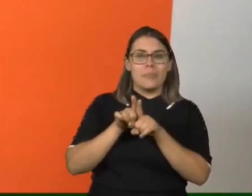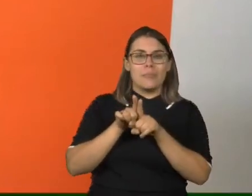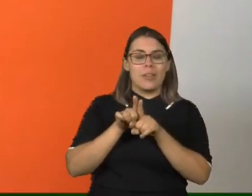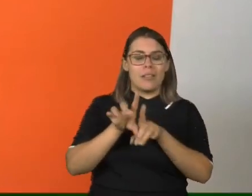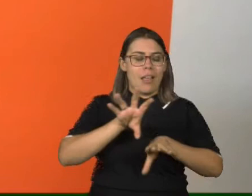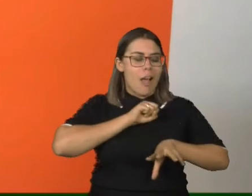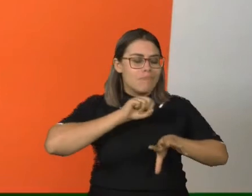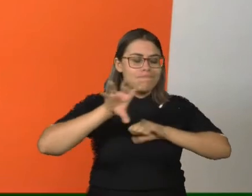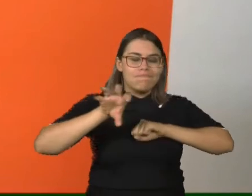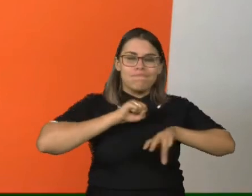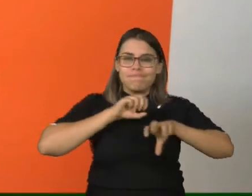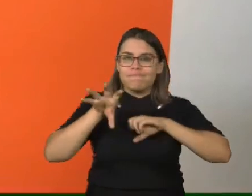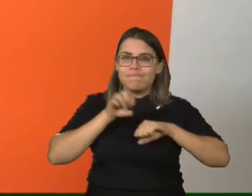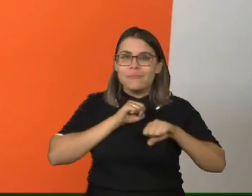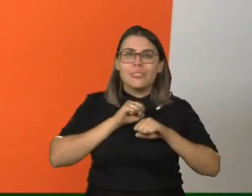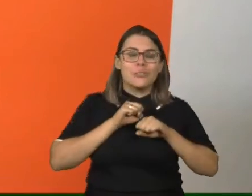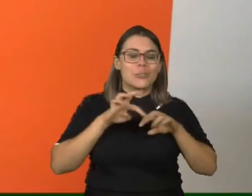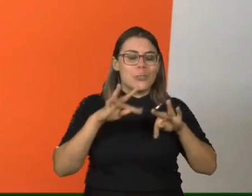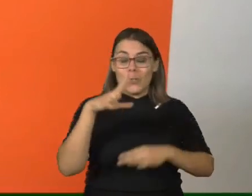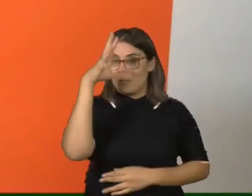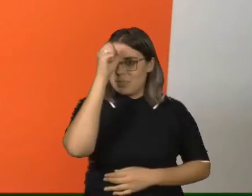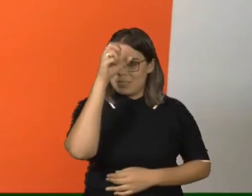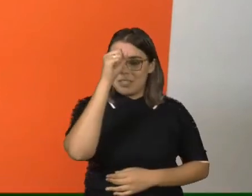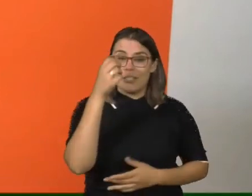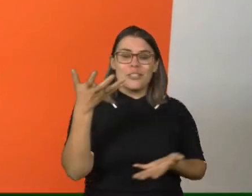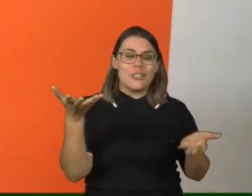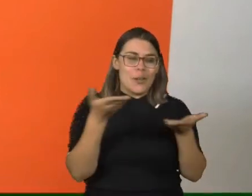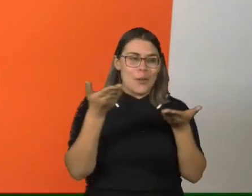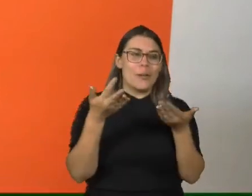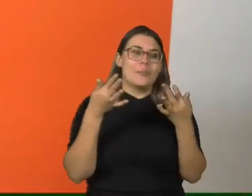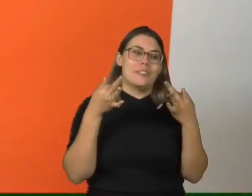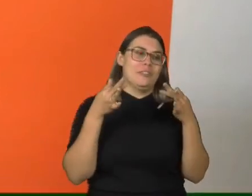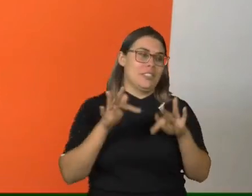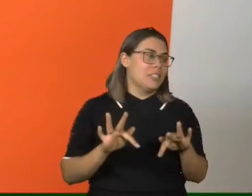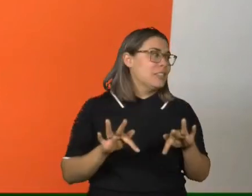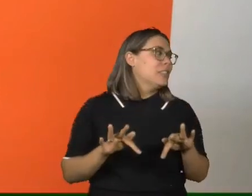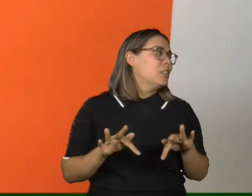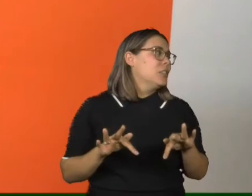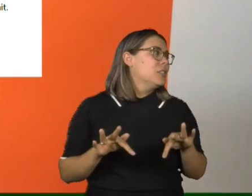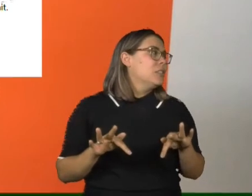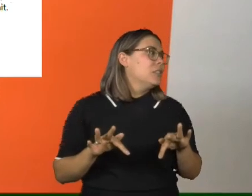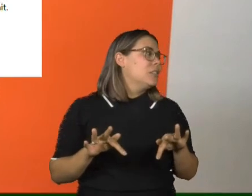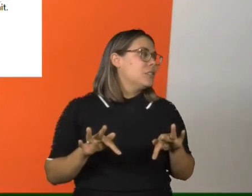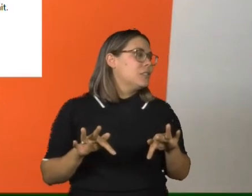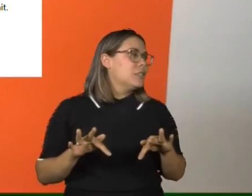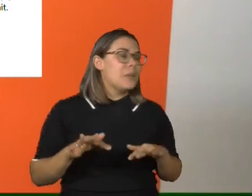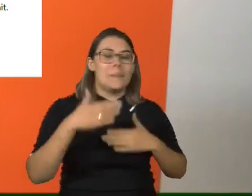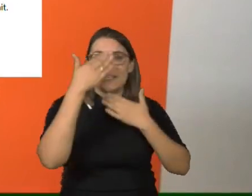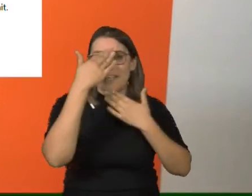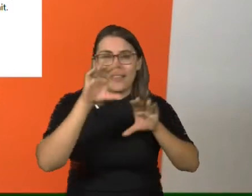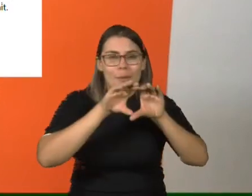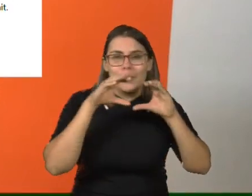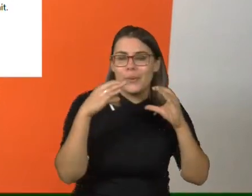funções que estavam prematuramente prejudicadas. E aí eu quero finalizar essa minha apresentação, essa participação nesse congresso maravilhoso,